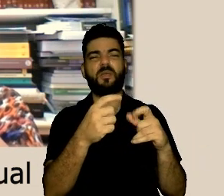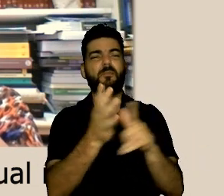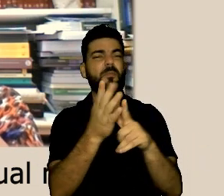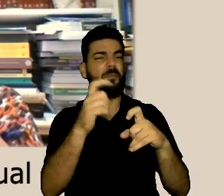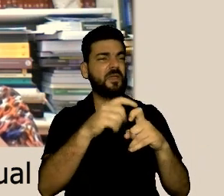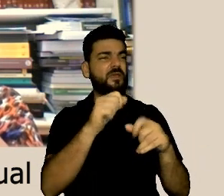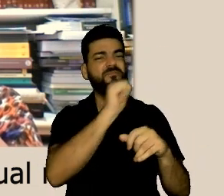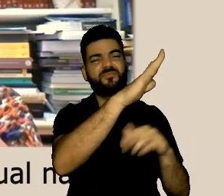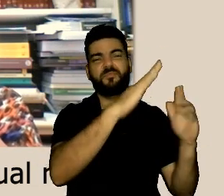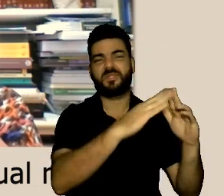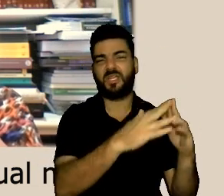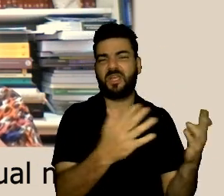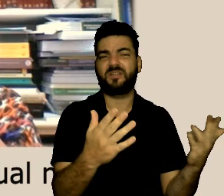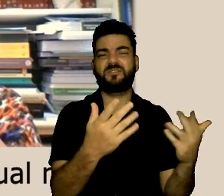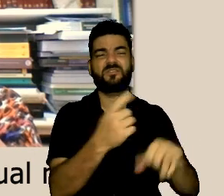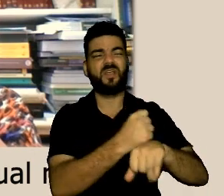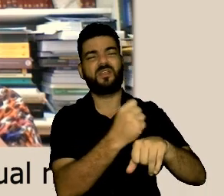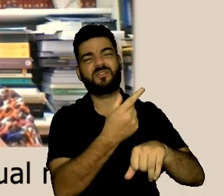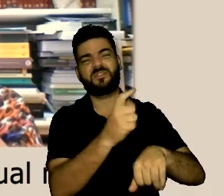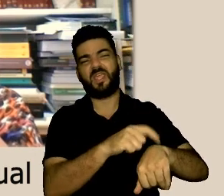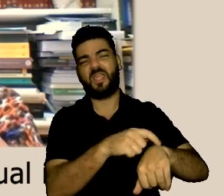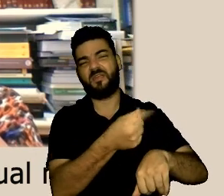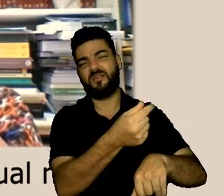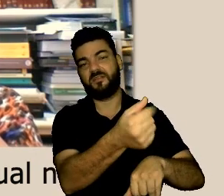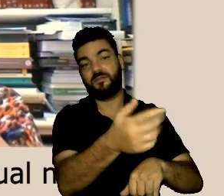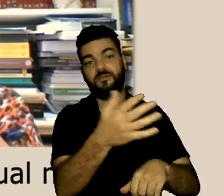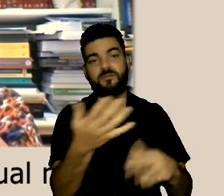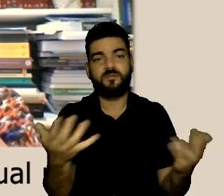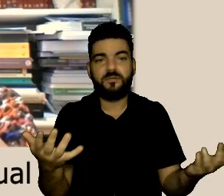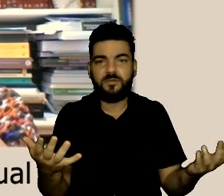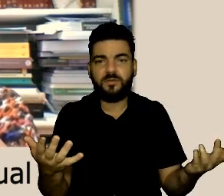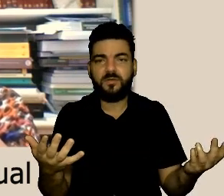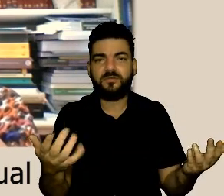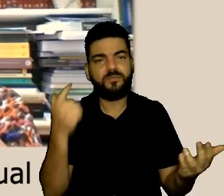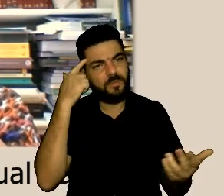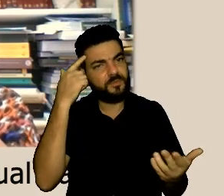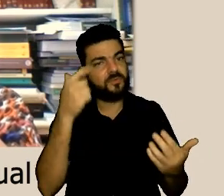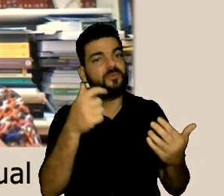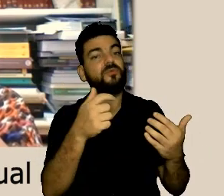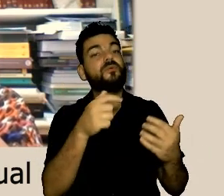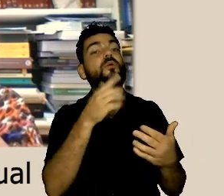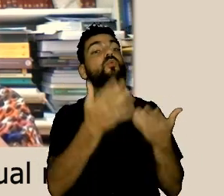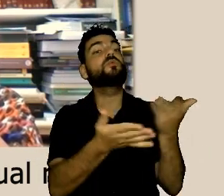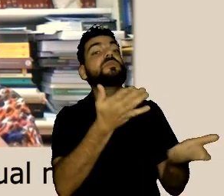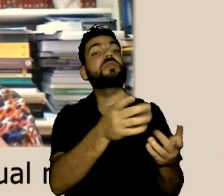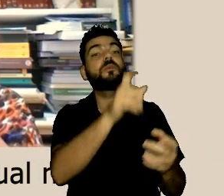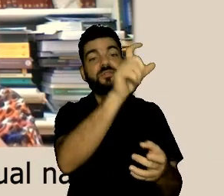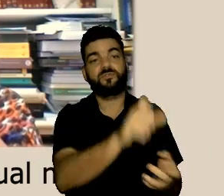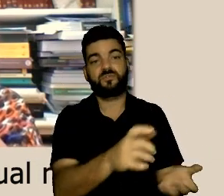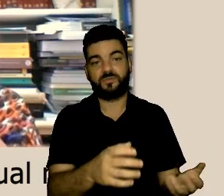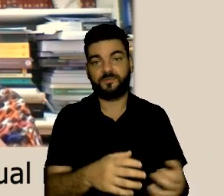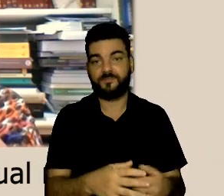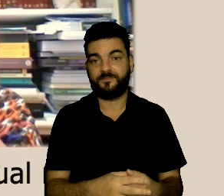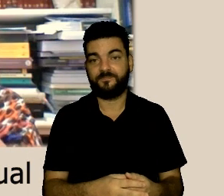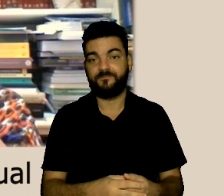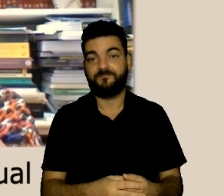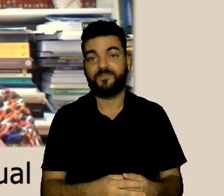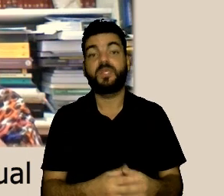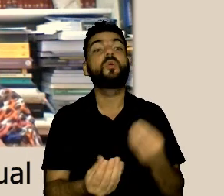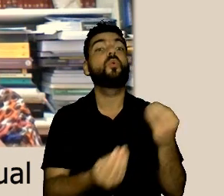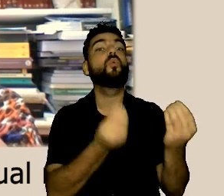levou a pessoa ficar muito tempo de licença e tudo mais eu penso que nesse momento a gente tem que cuidar